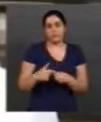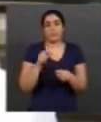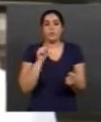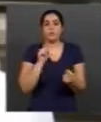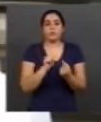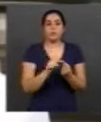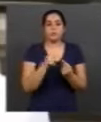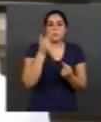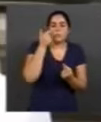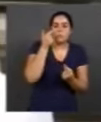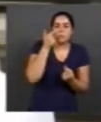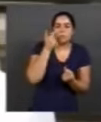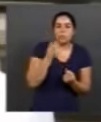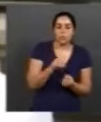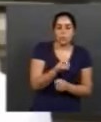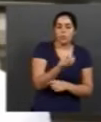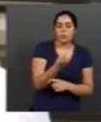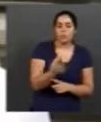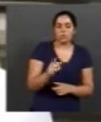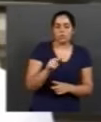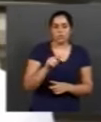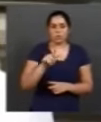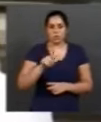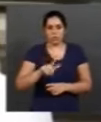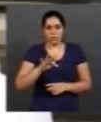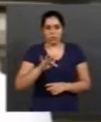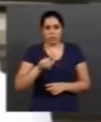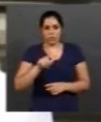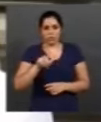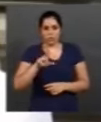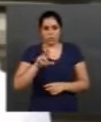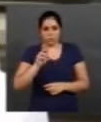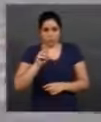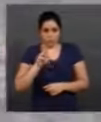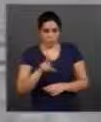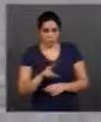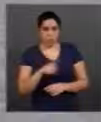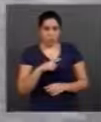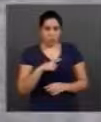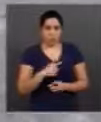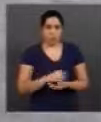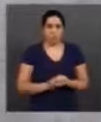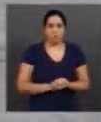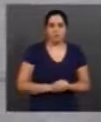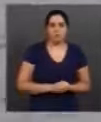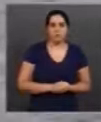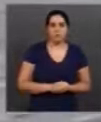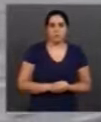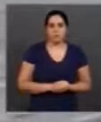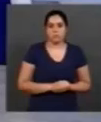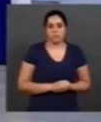mapeamento a princípio das cidades do Triângulo Mineiro que tem mais de 50 mil habitantes.